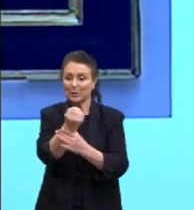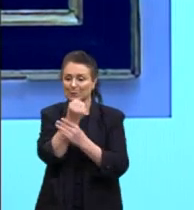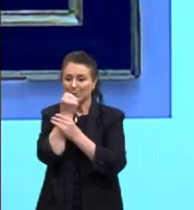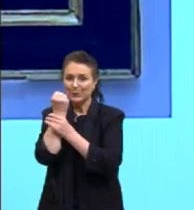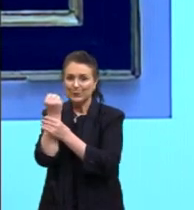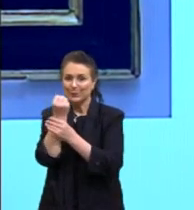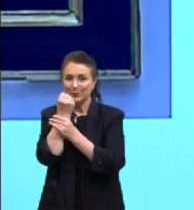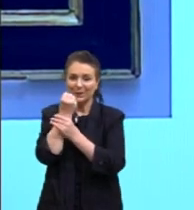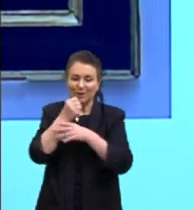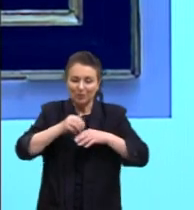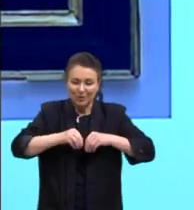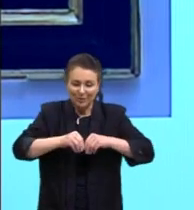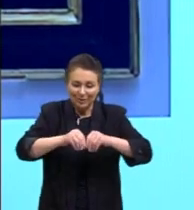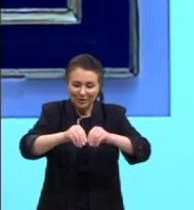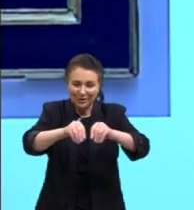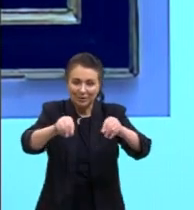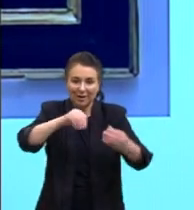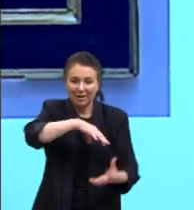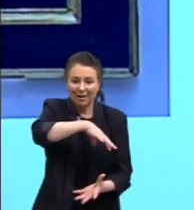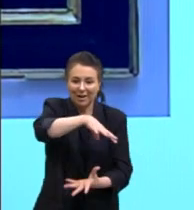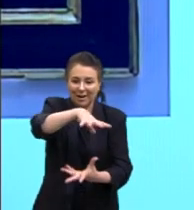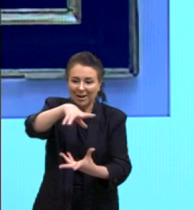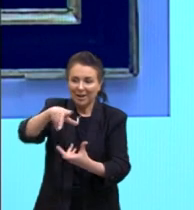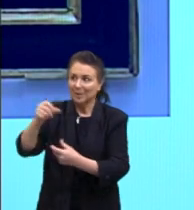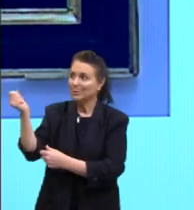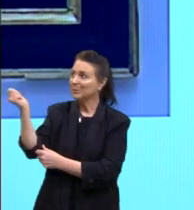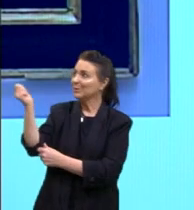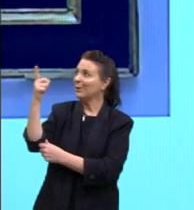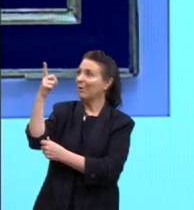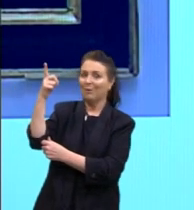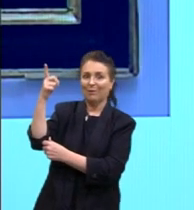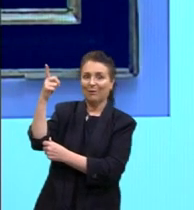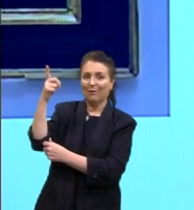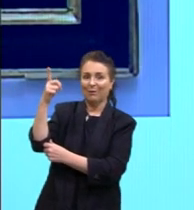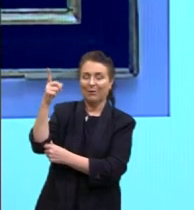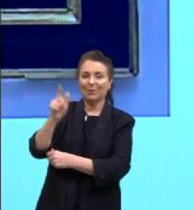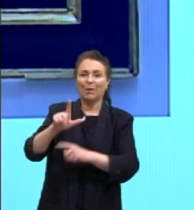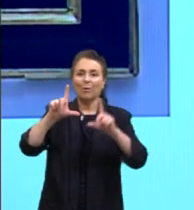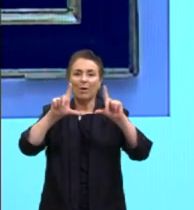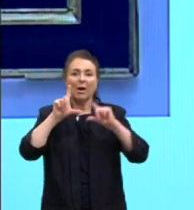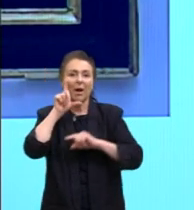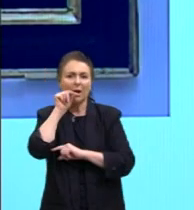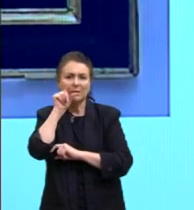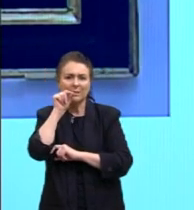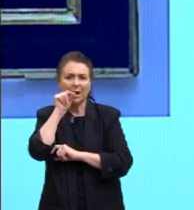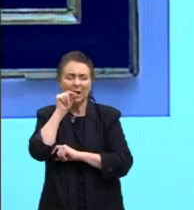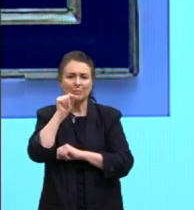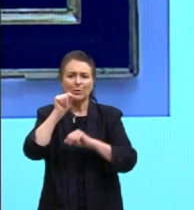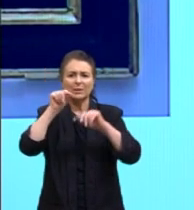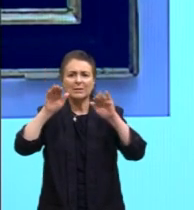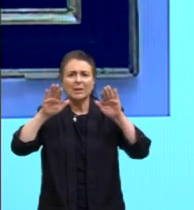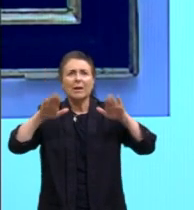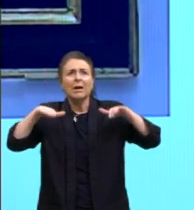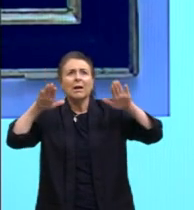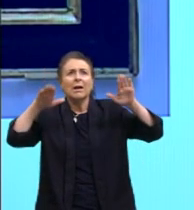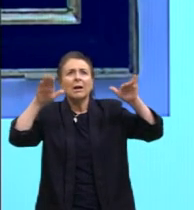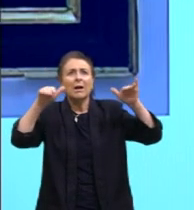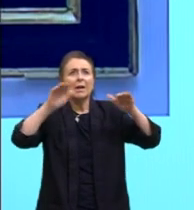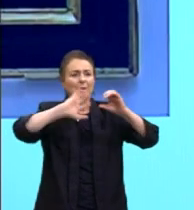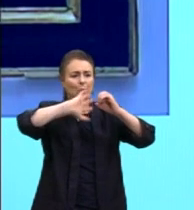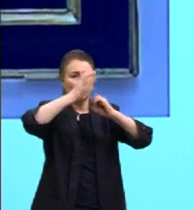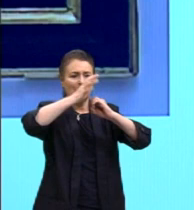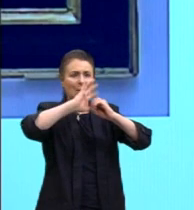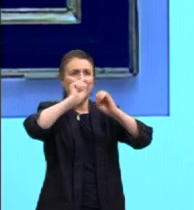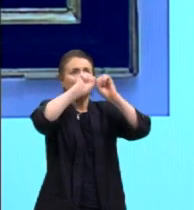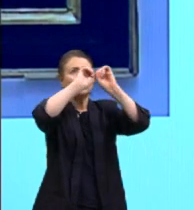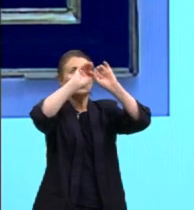a terra do sol. Então, essas aves, elas ficam em uma camada do céu e protegem